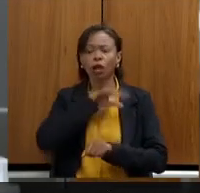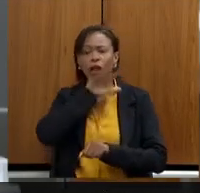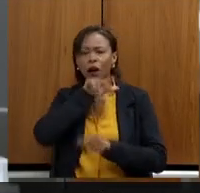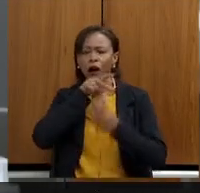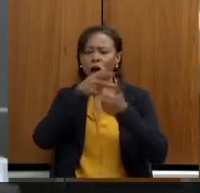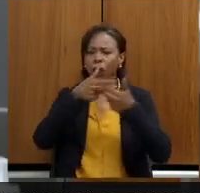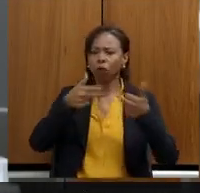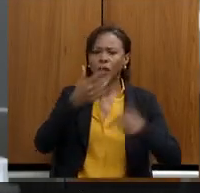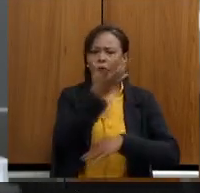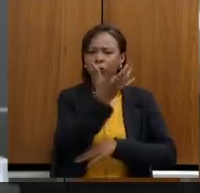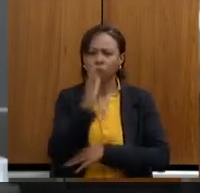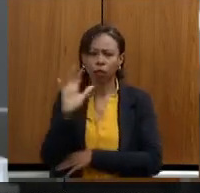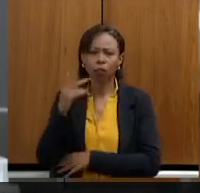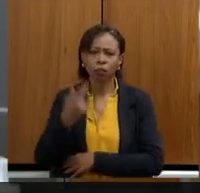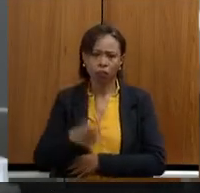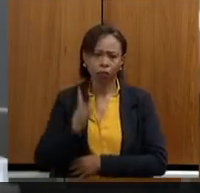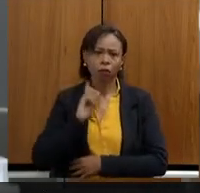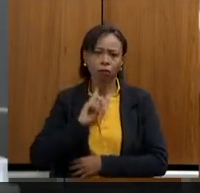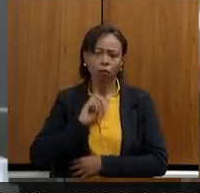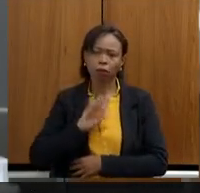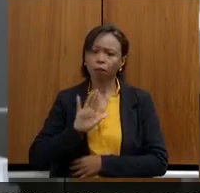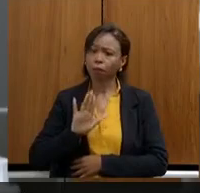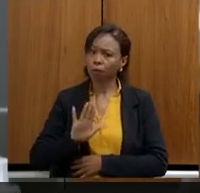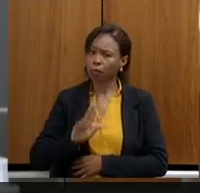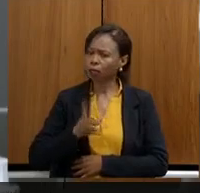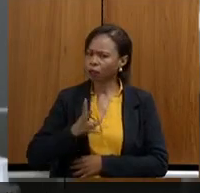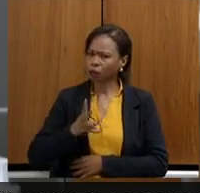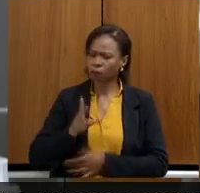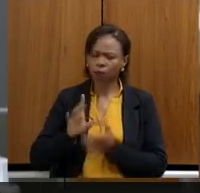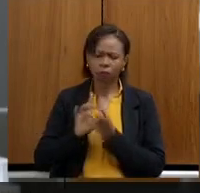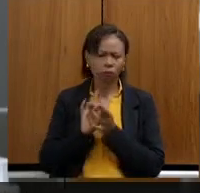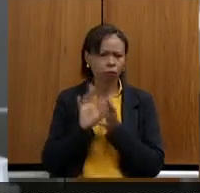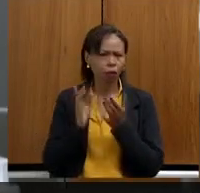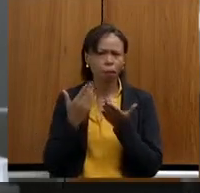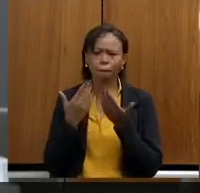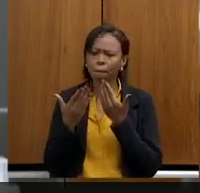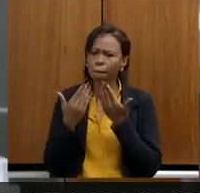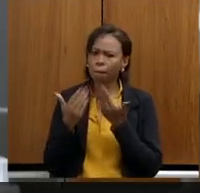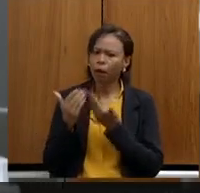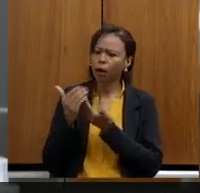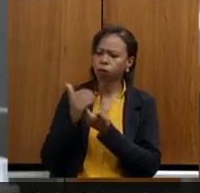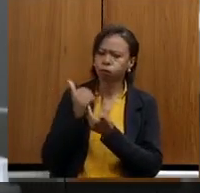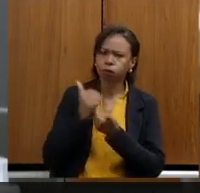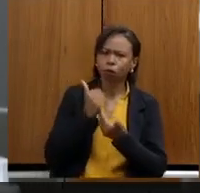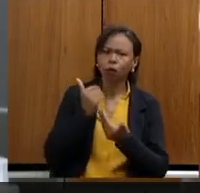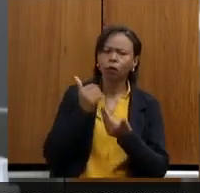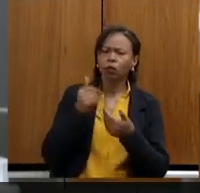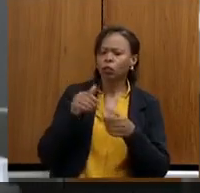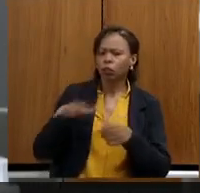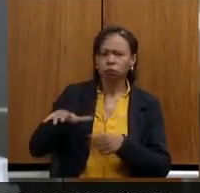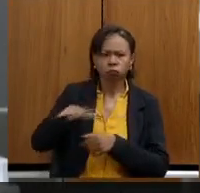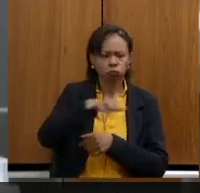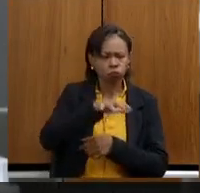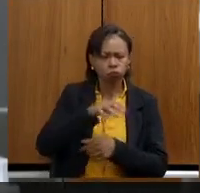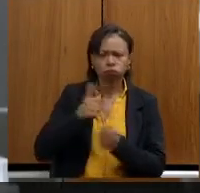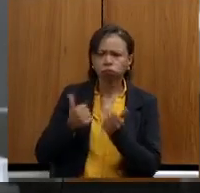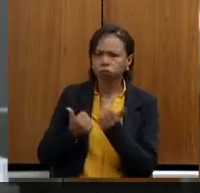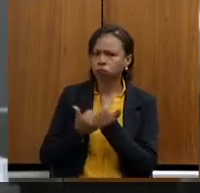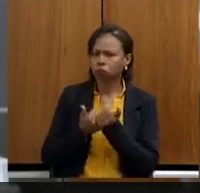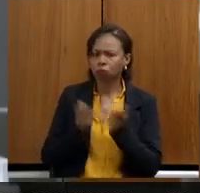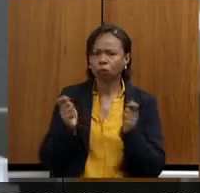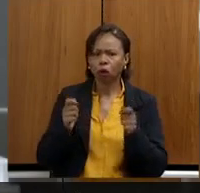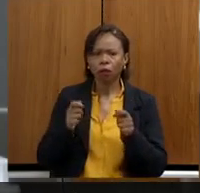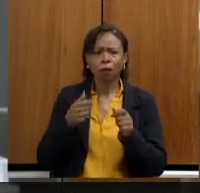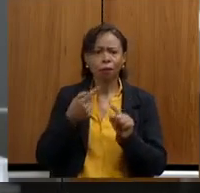deputado, como você sabe, nós estamos sempre abertos ao diálogo, a ouvir contribuições de todos os setores, não existe norma para